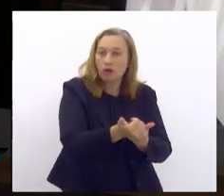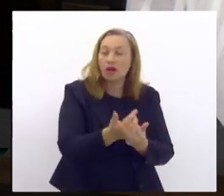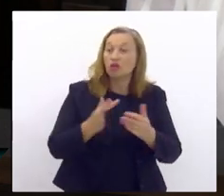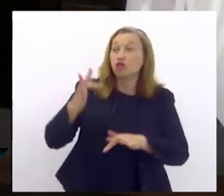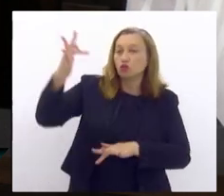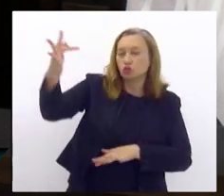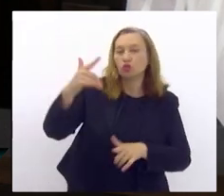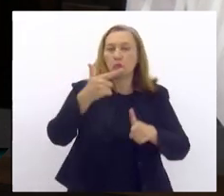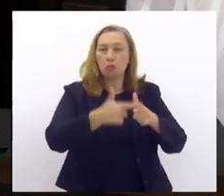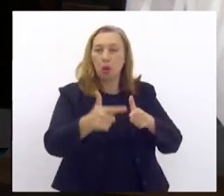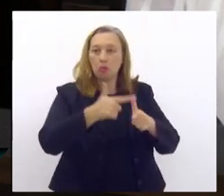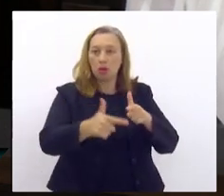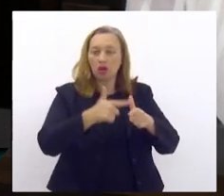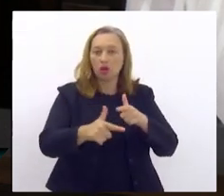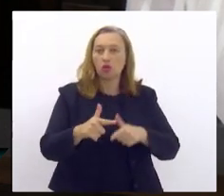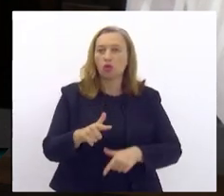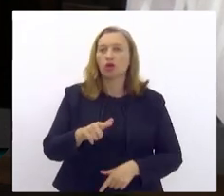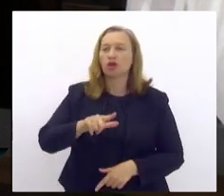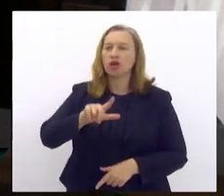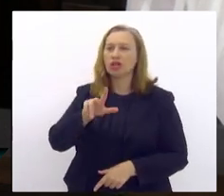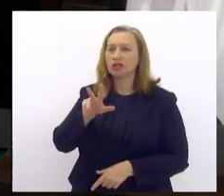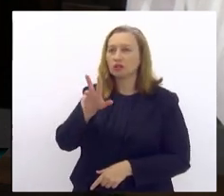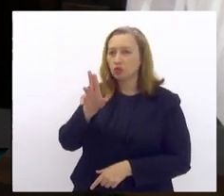futuros, como úlceras,